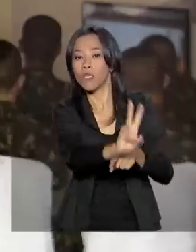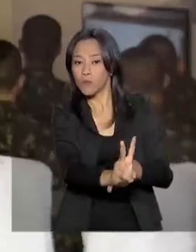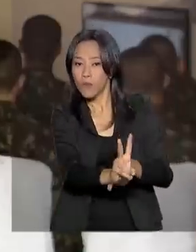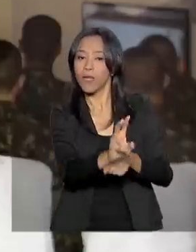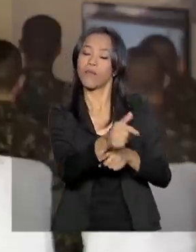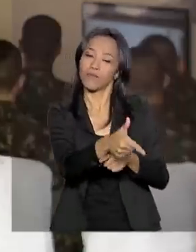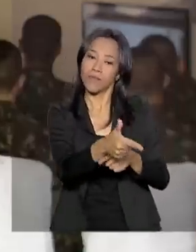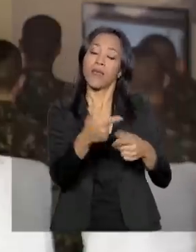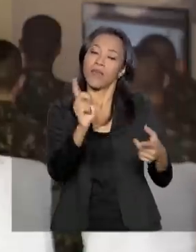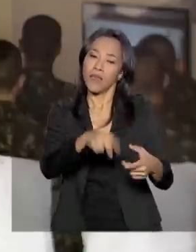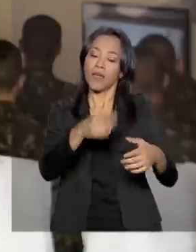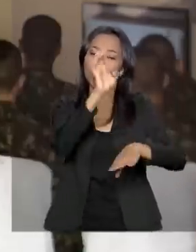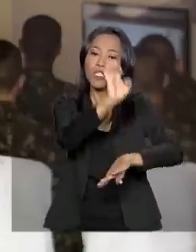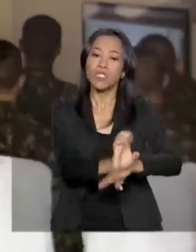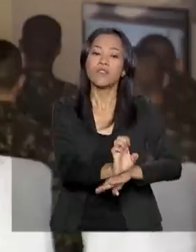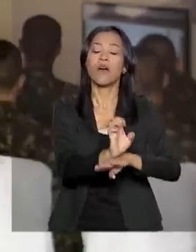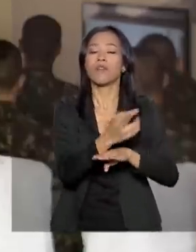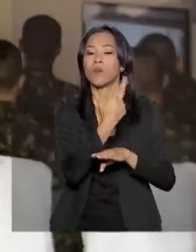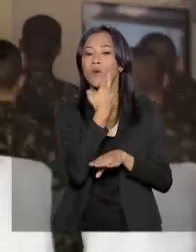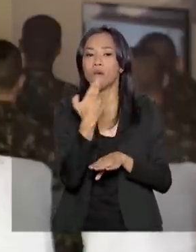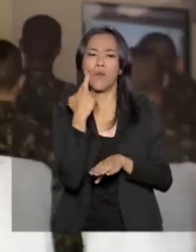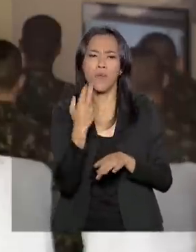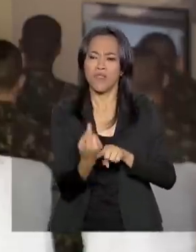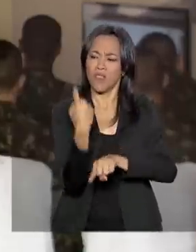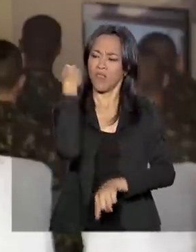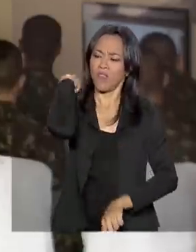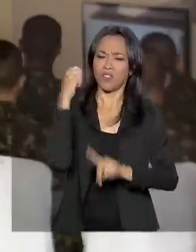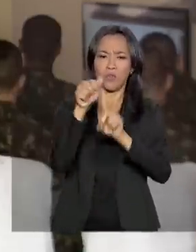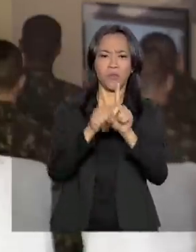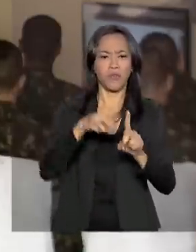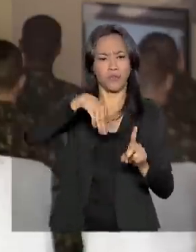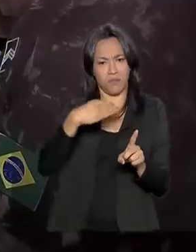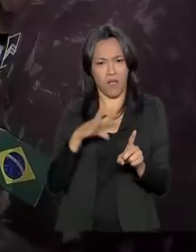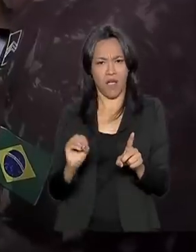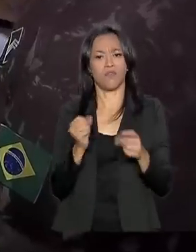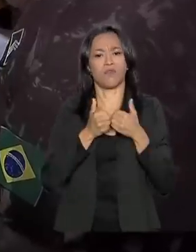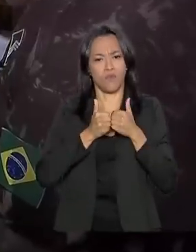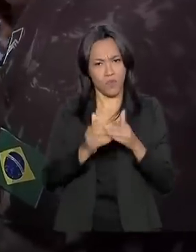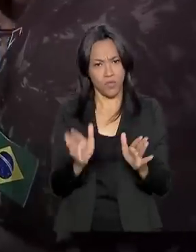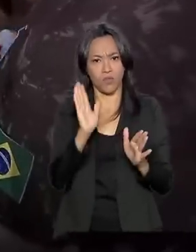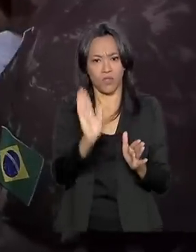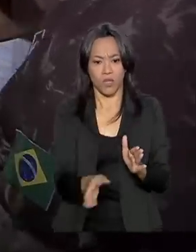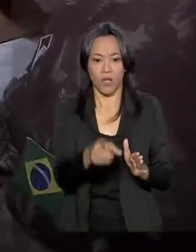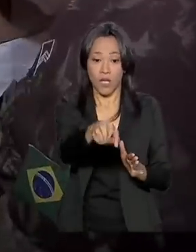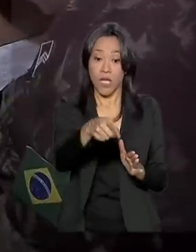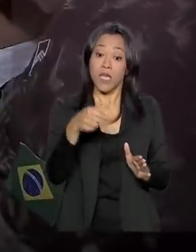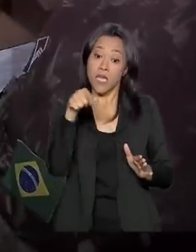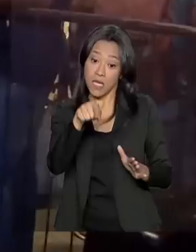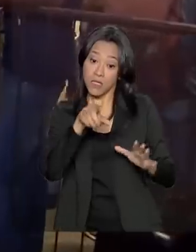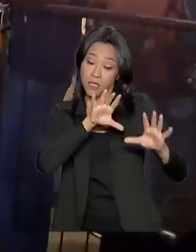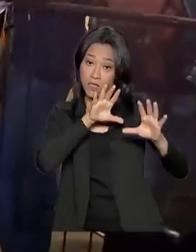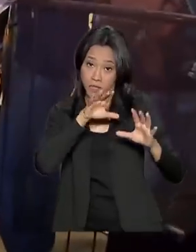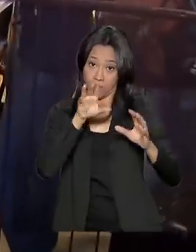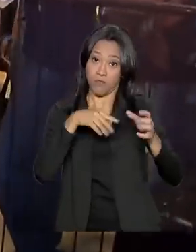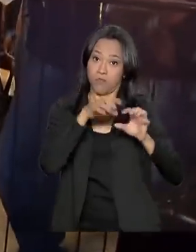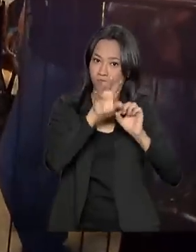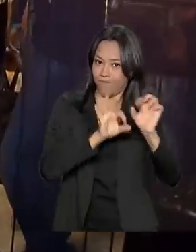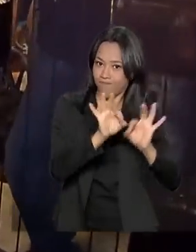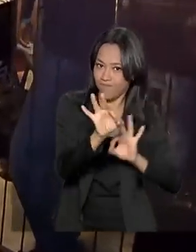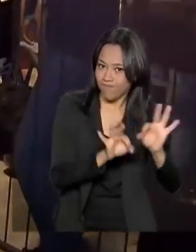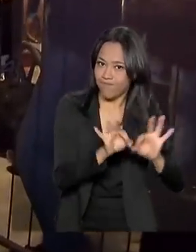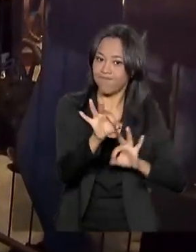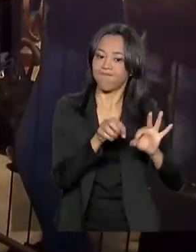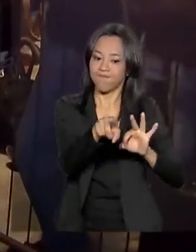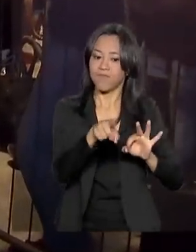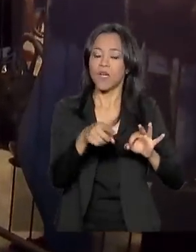Operação Acolhida acontece desde março do ano passado. Segundo números da Operação Acolhida, diariamente cerca